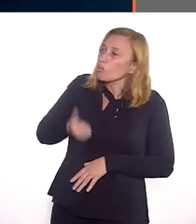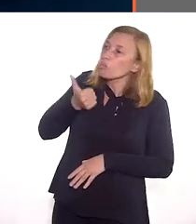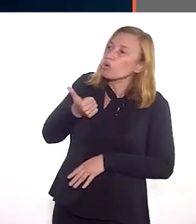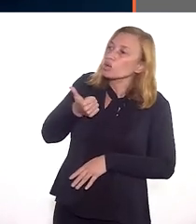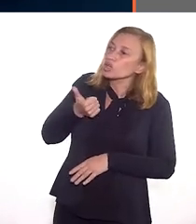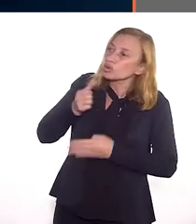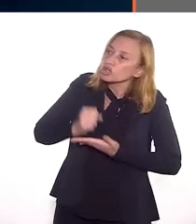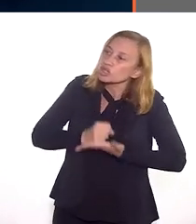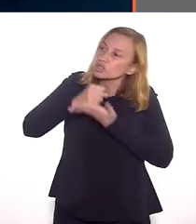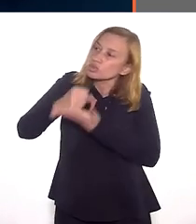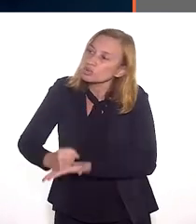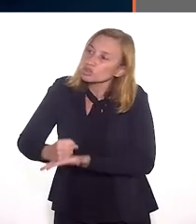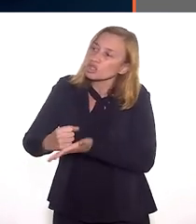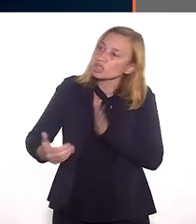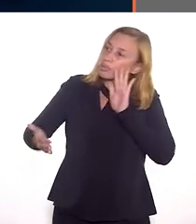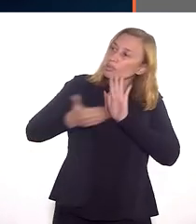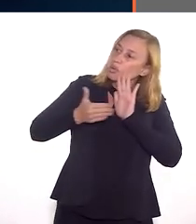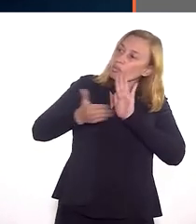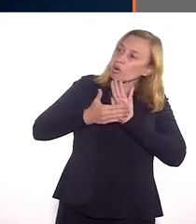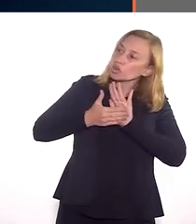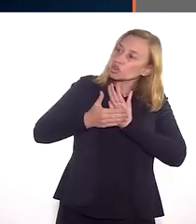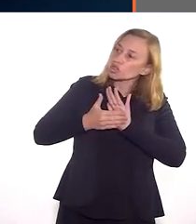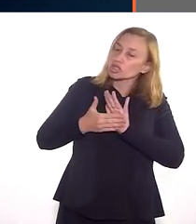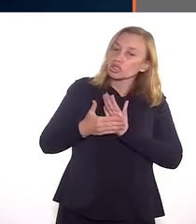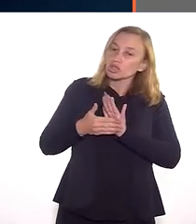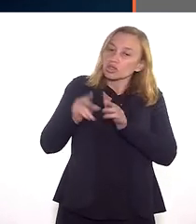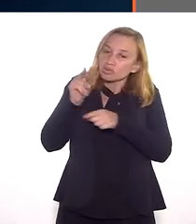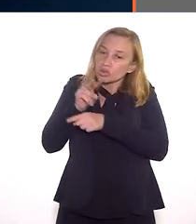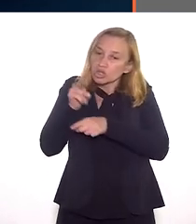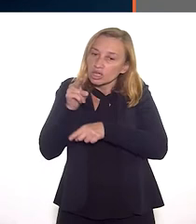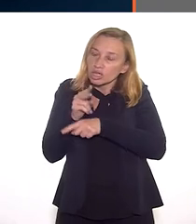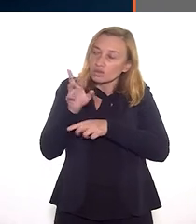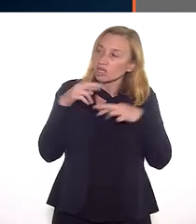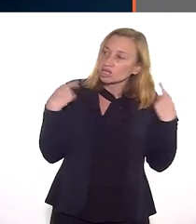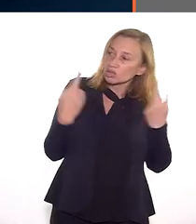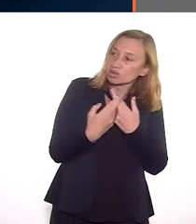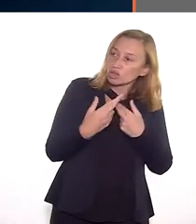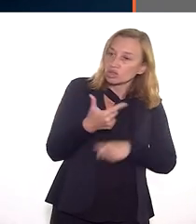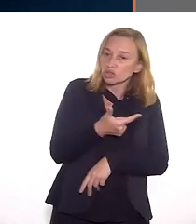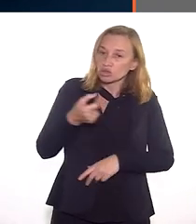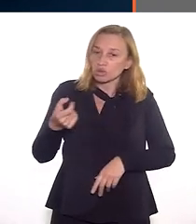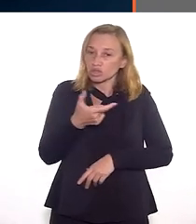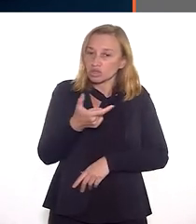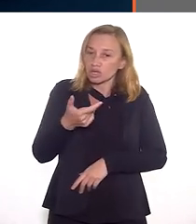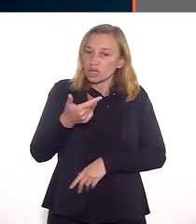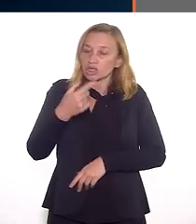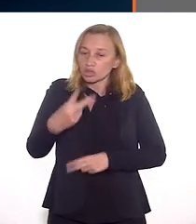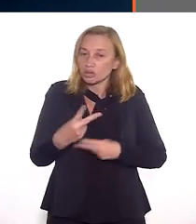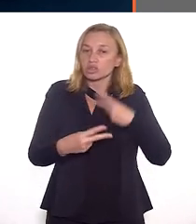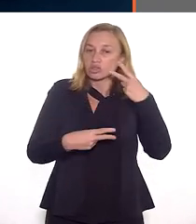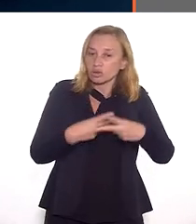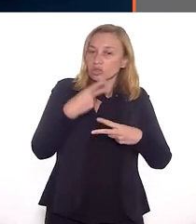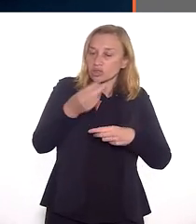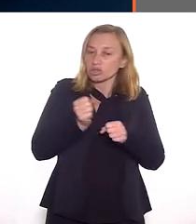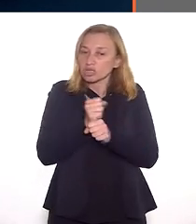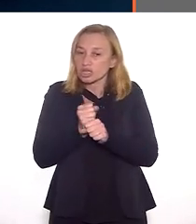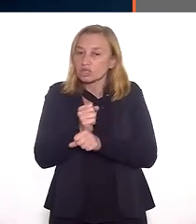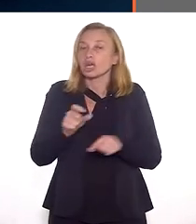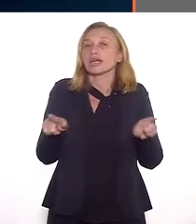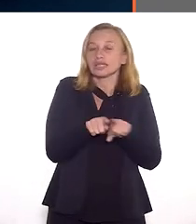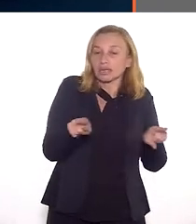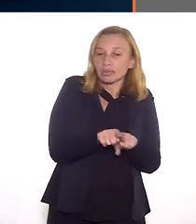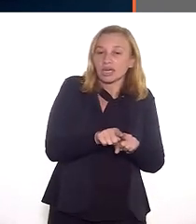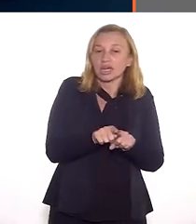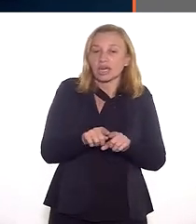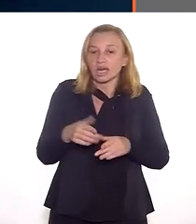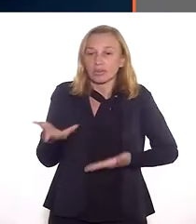esse tripé que sustenta essa proposta do monitoramento, das reuniões que vão ser de dois em dois anos, se eu